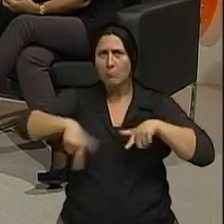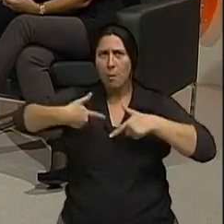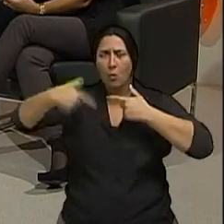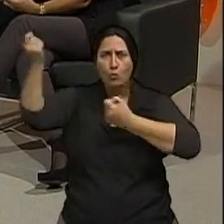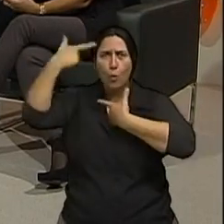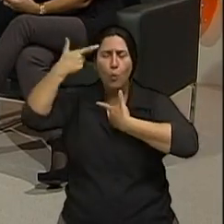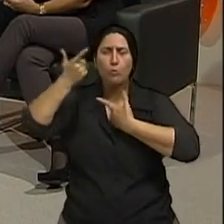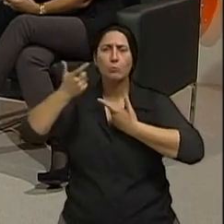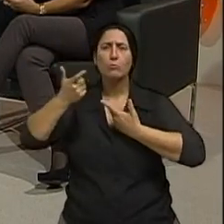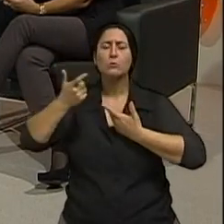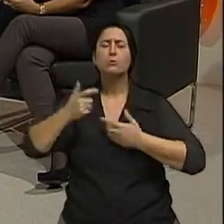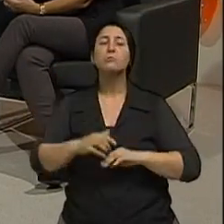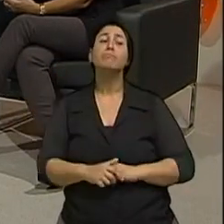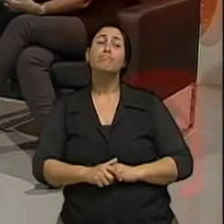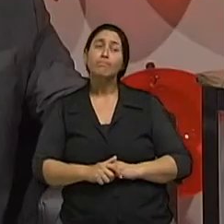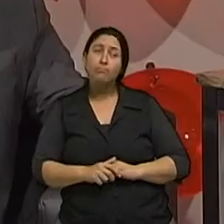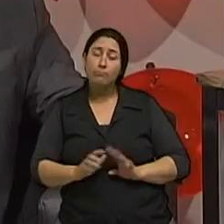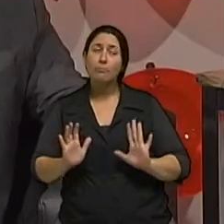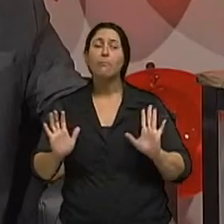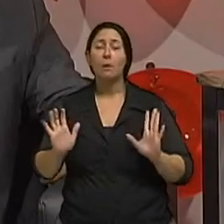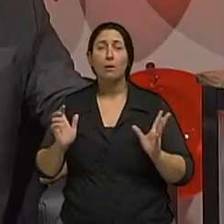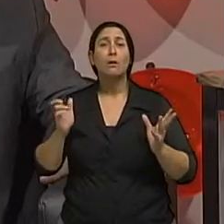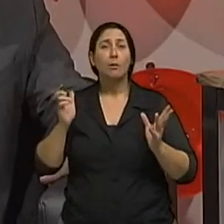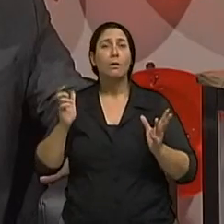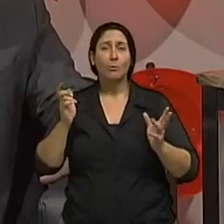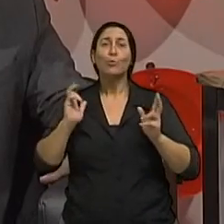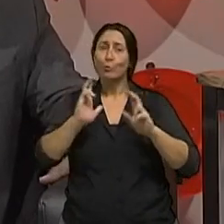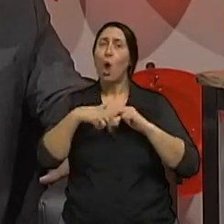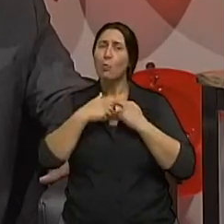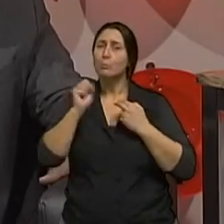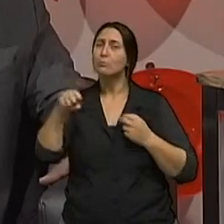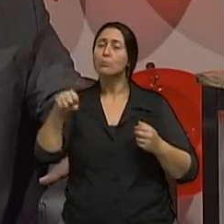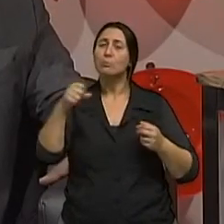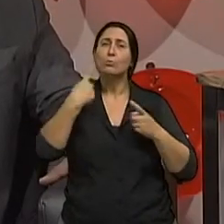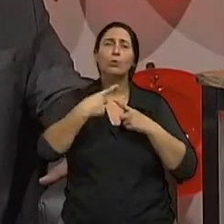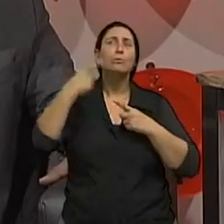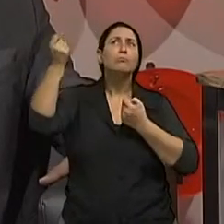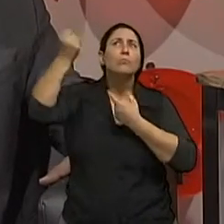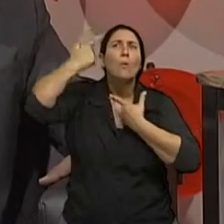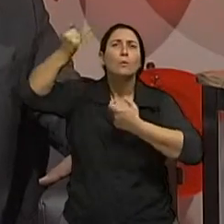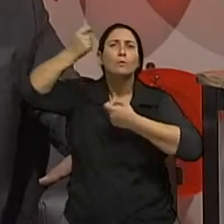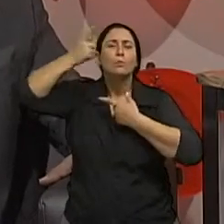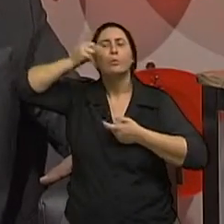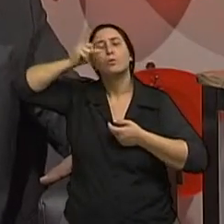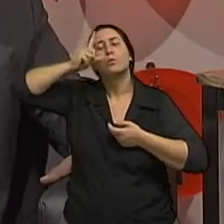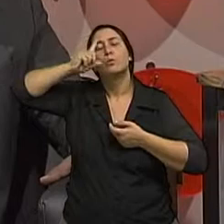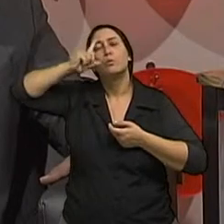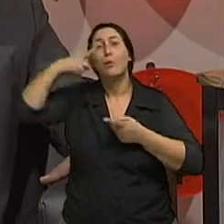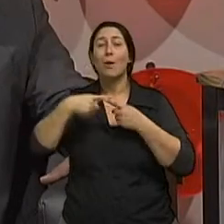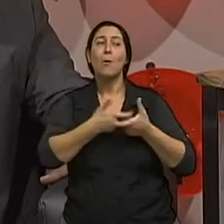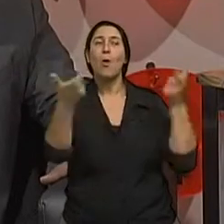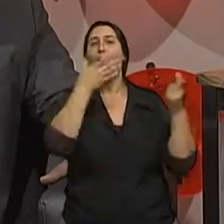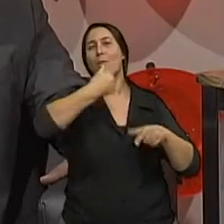Muito provavelmente isso seja por exposição, né? Muito maior o número de homens trabalhando na